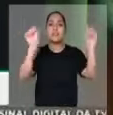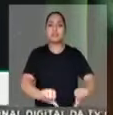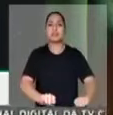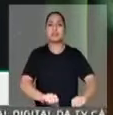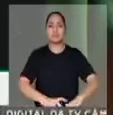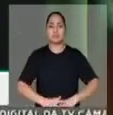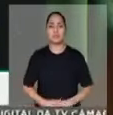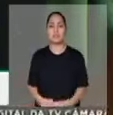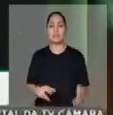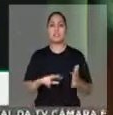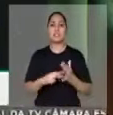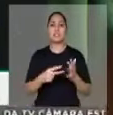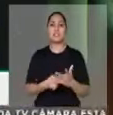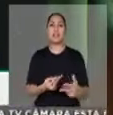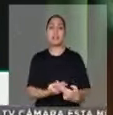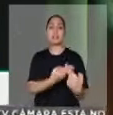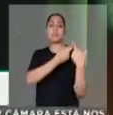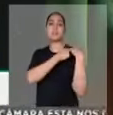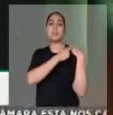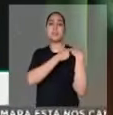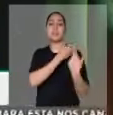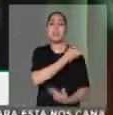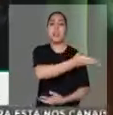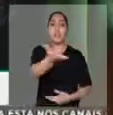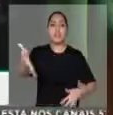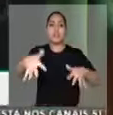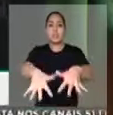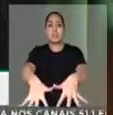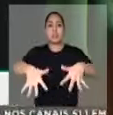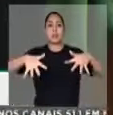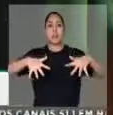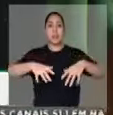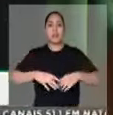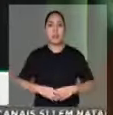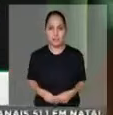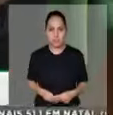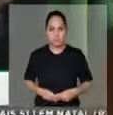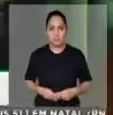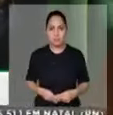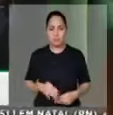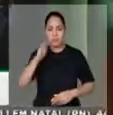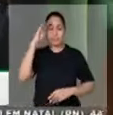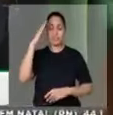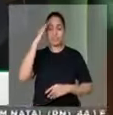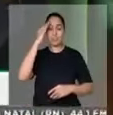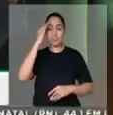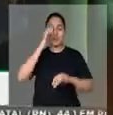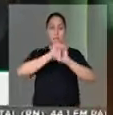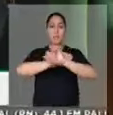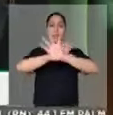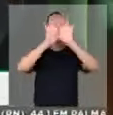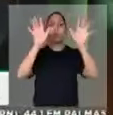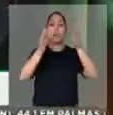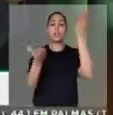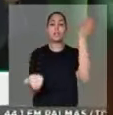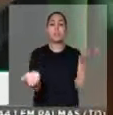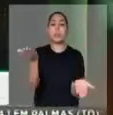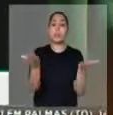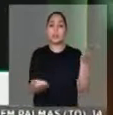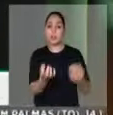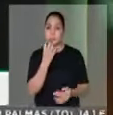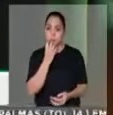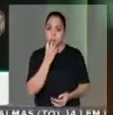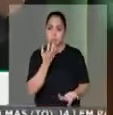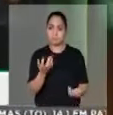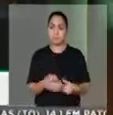responsabilidade do posicionamento desse plenário à luz do equilíbrio demonstrado aqui pelo presidente dessa